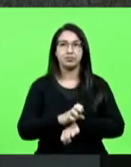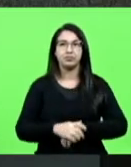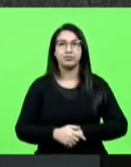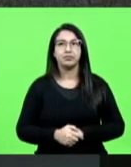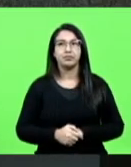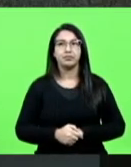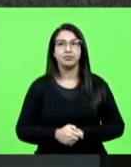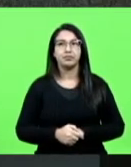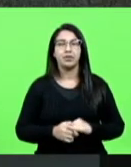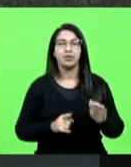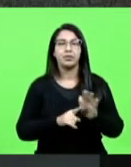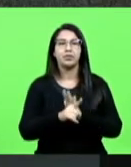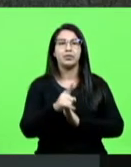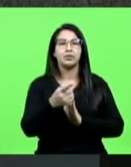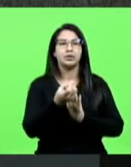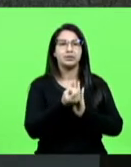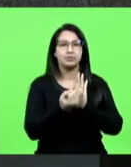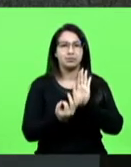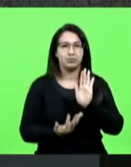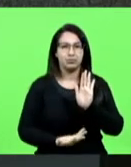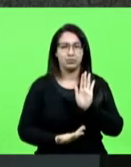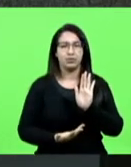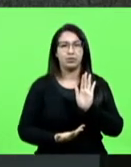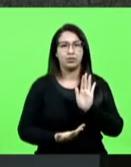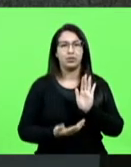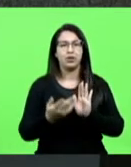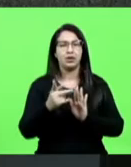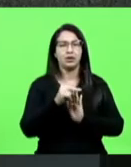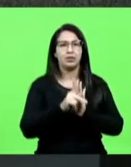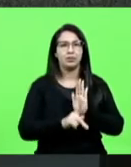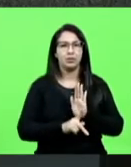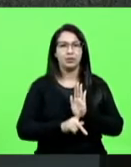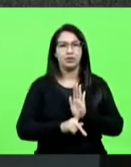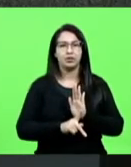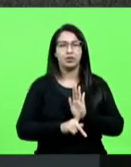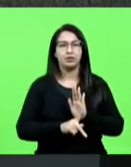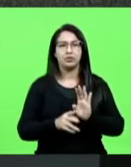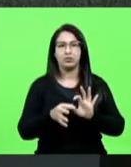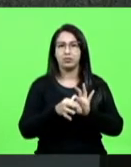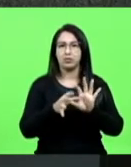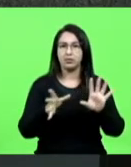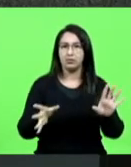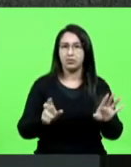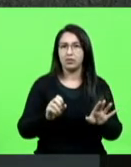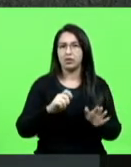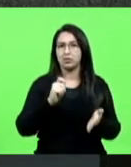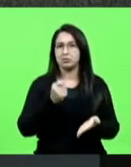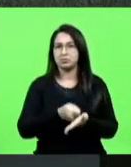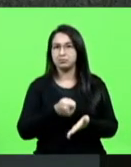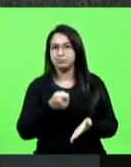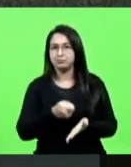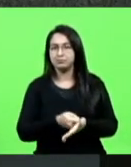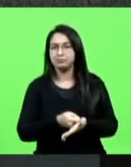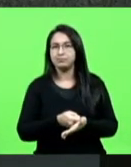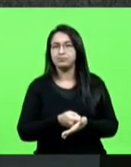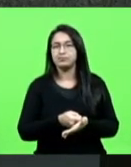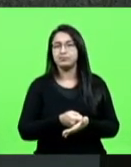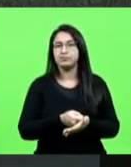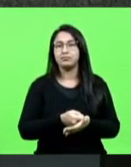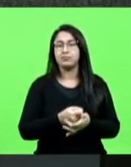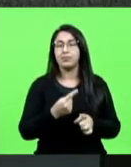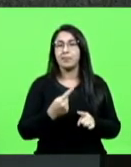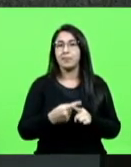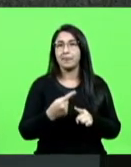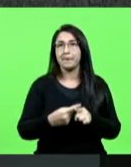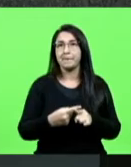pergunta é ao relator, ao deputado Vicente. Esse projeto é autorizativo, determinativo, por conta de que eu